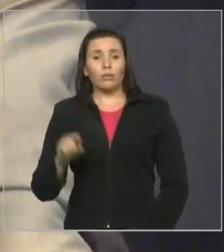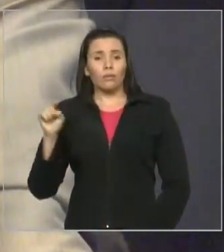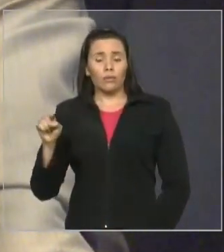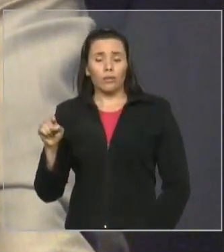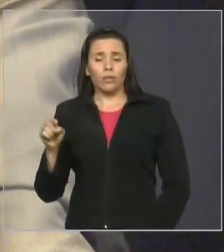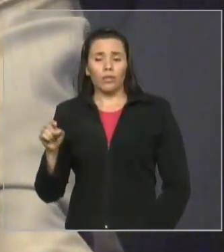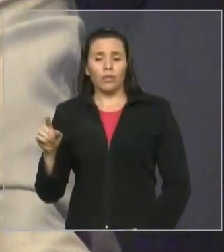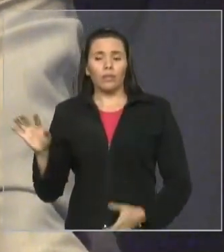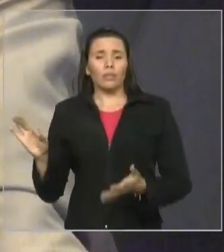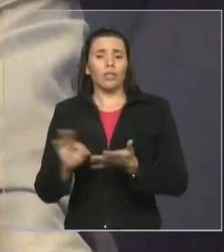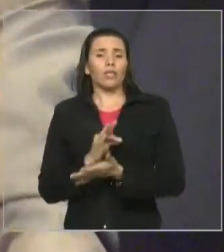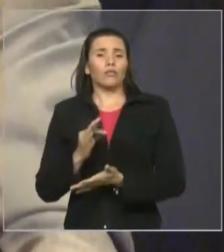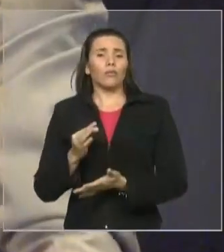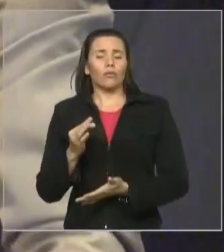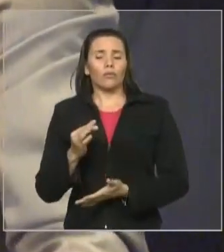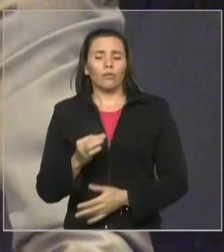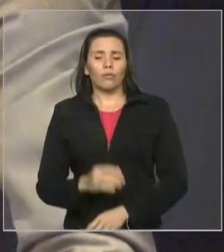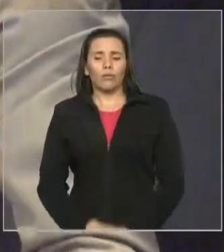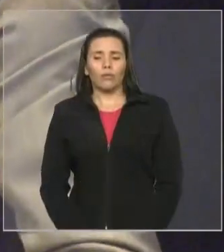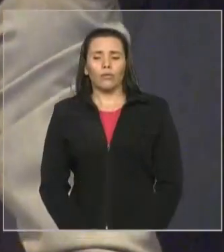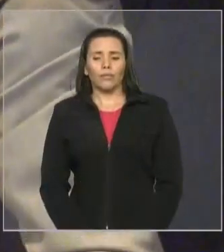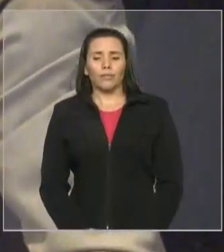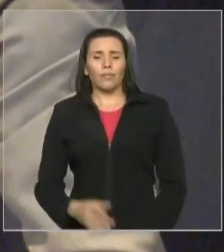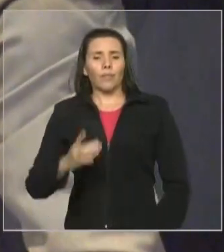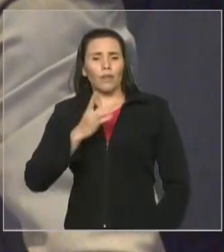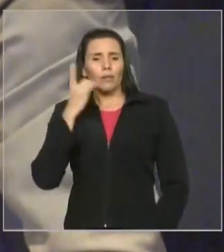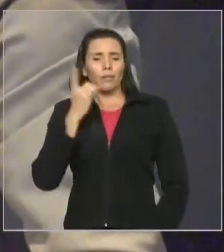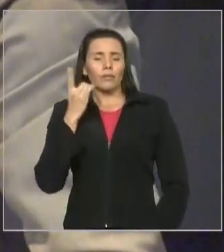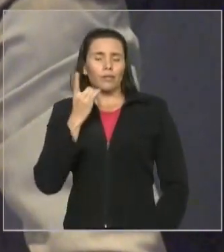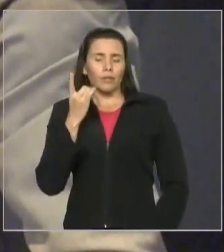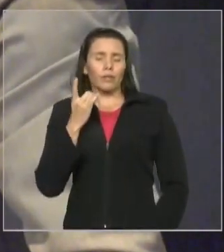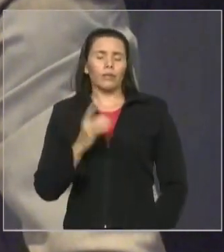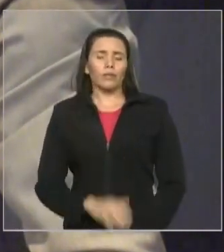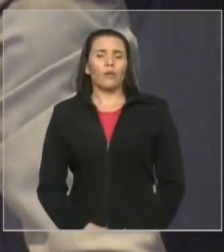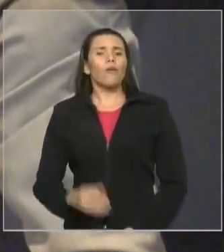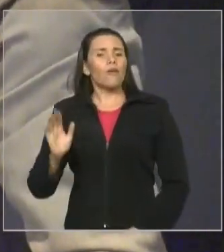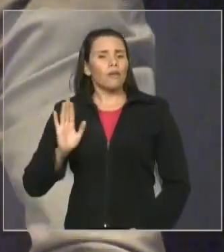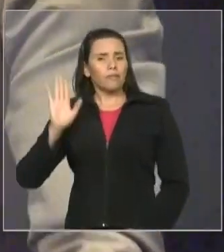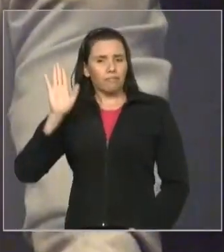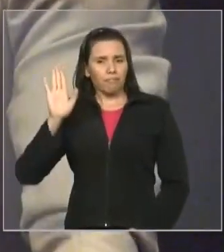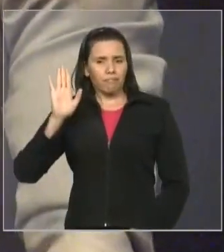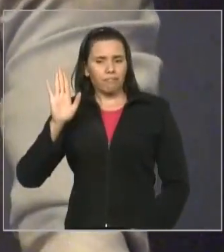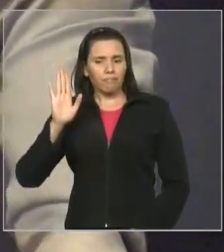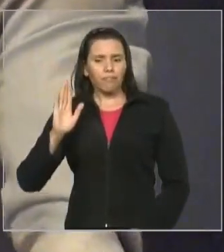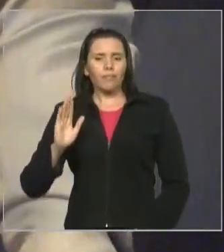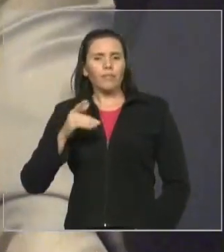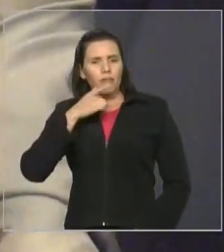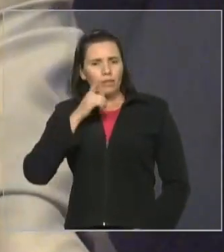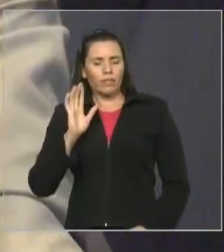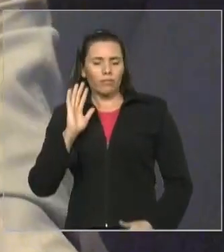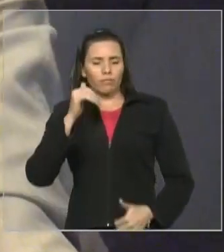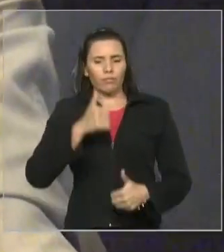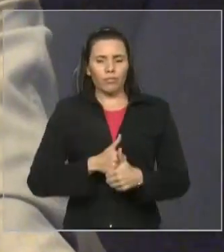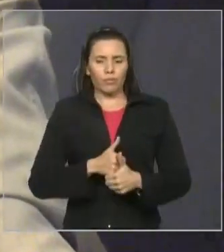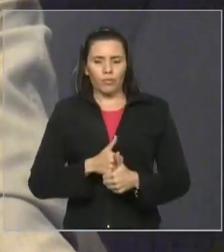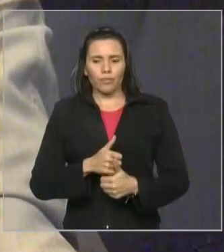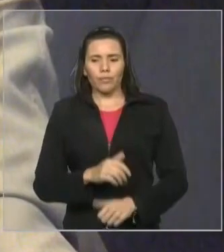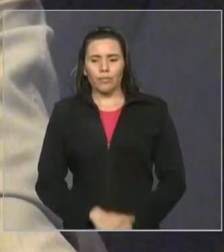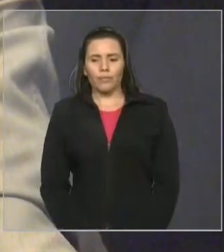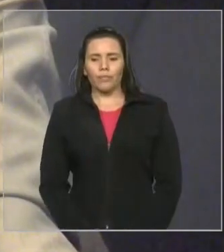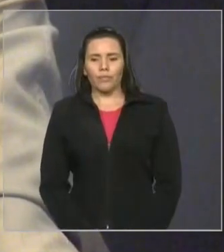como deputado e veio para esta casa. Tivemos ali, sob a presidência do saudoso